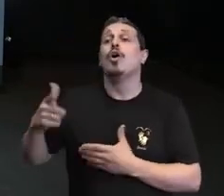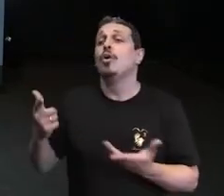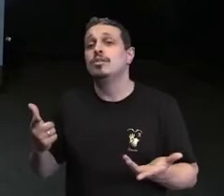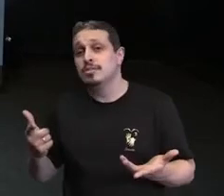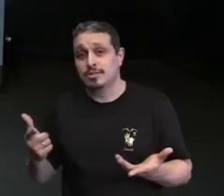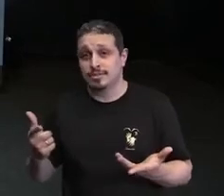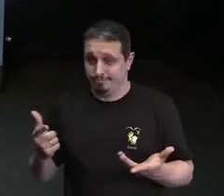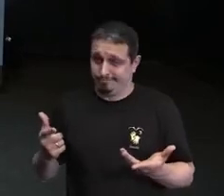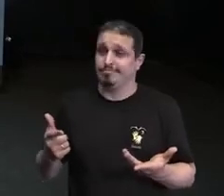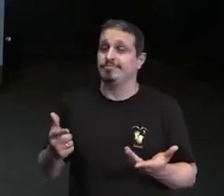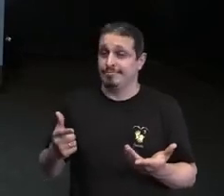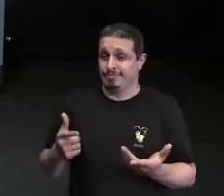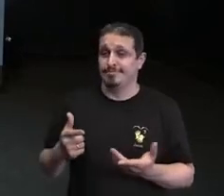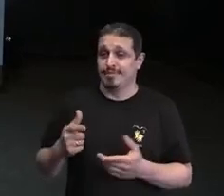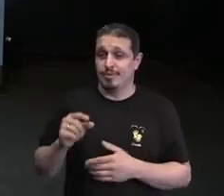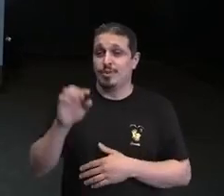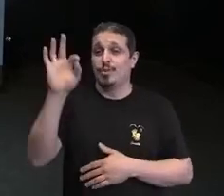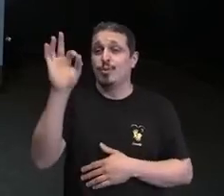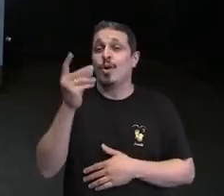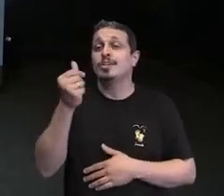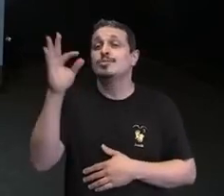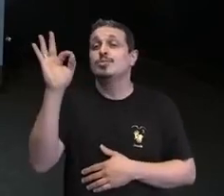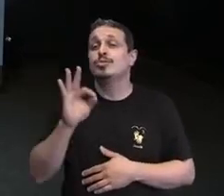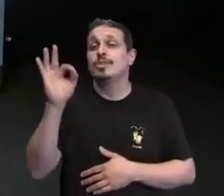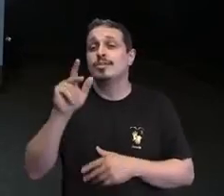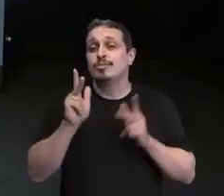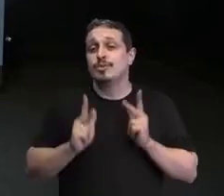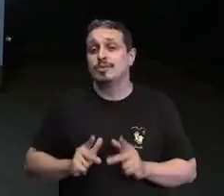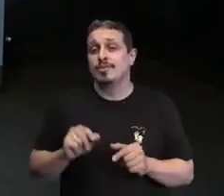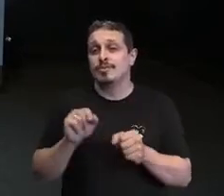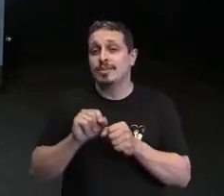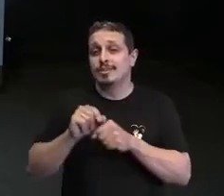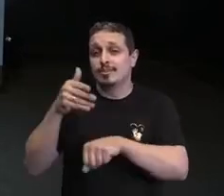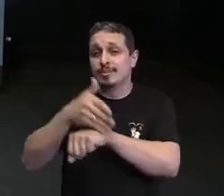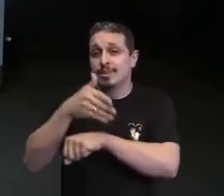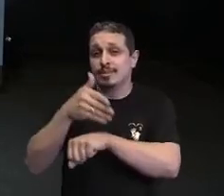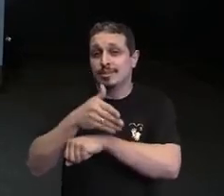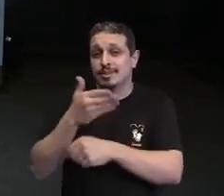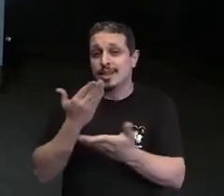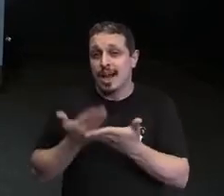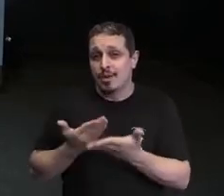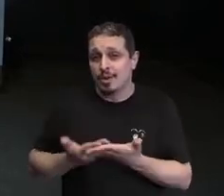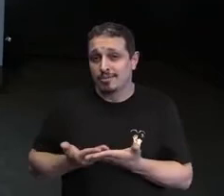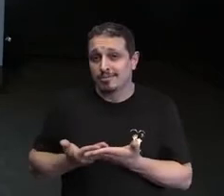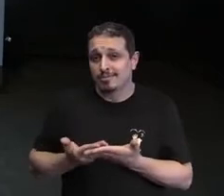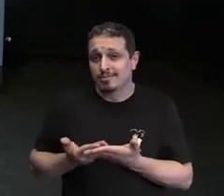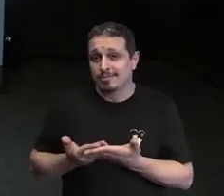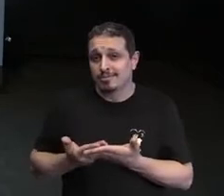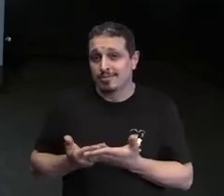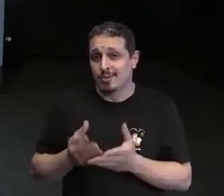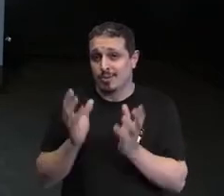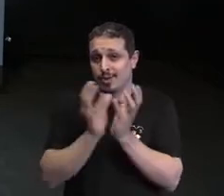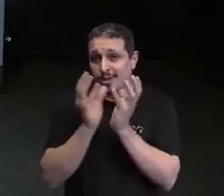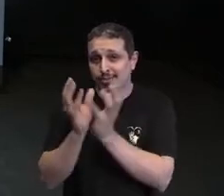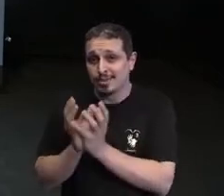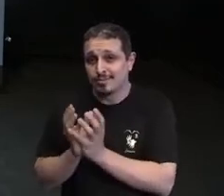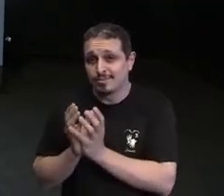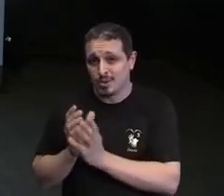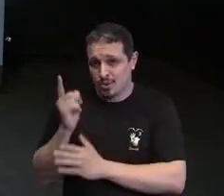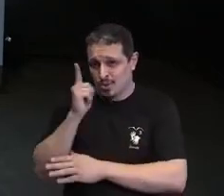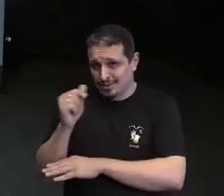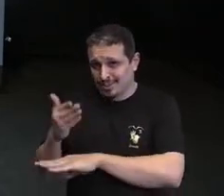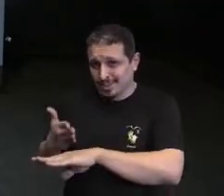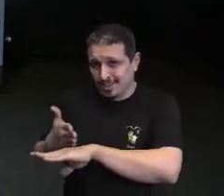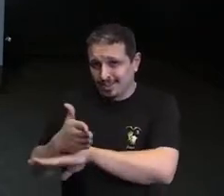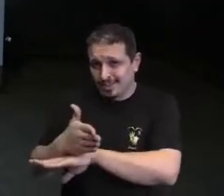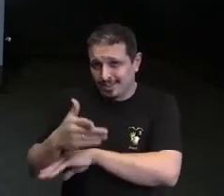porcentagem desses indivíduos que o vestibular, com todo o seu gesso de ingresso, como que